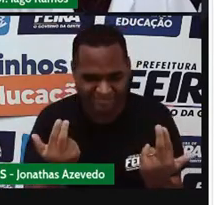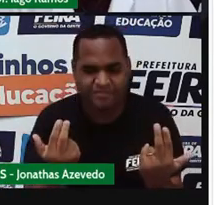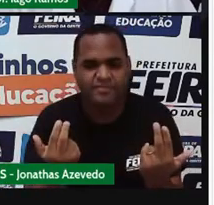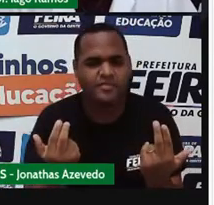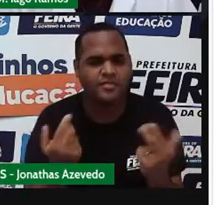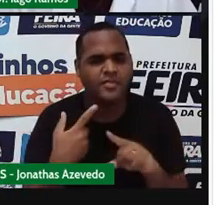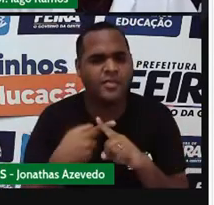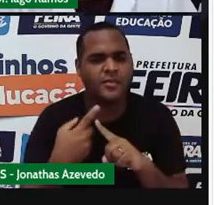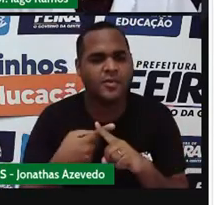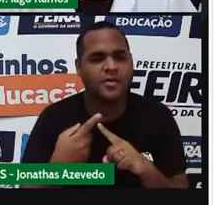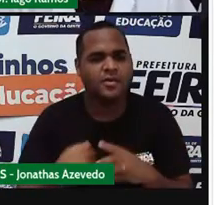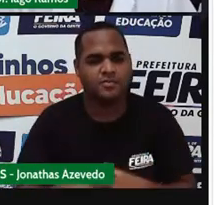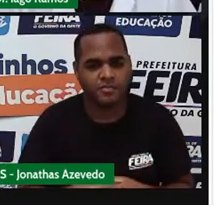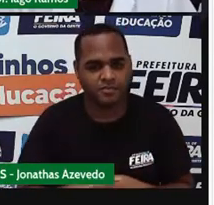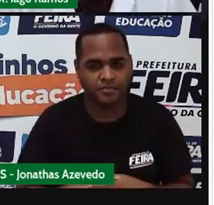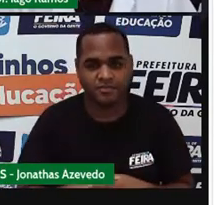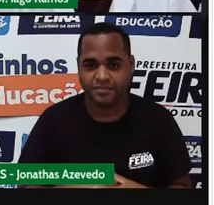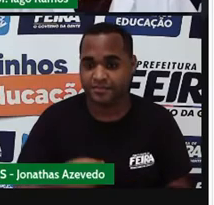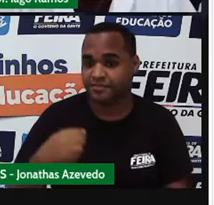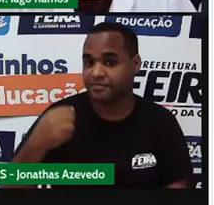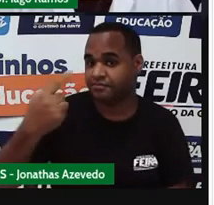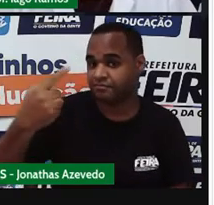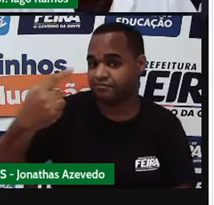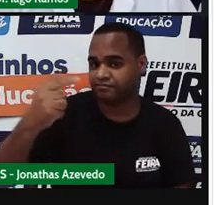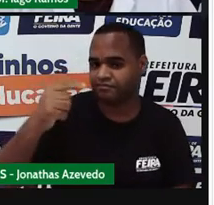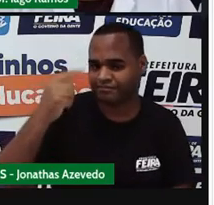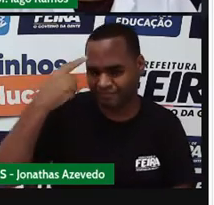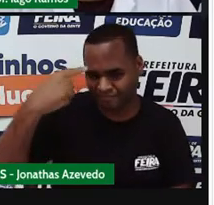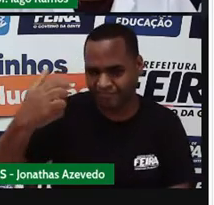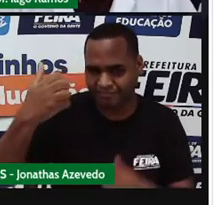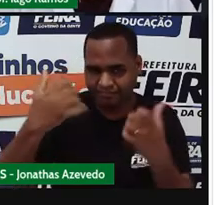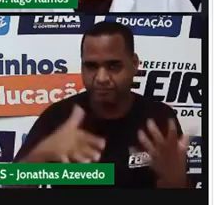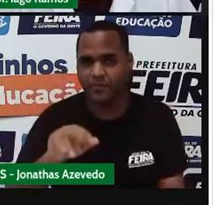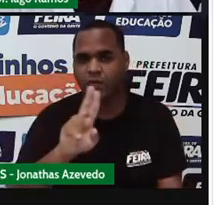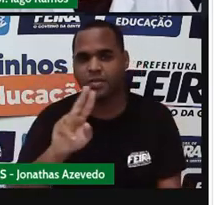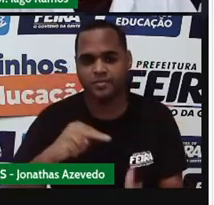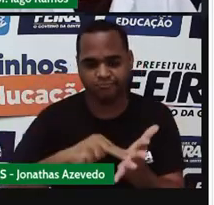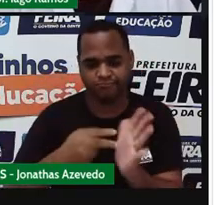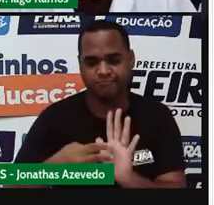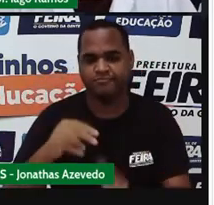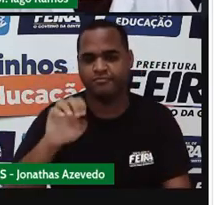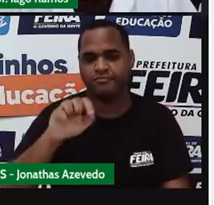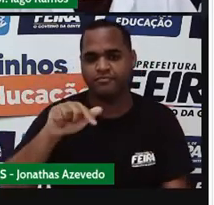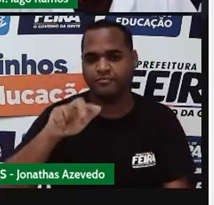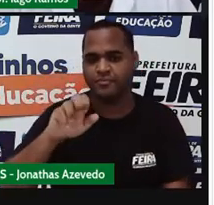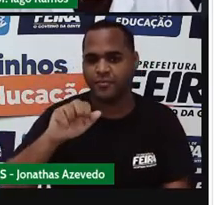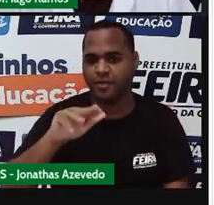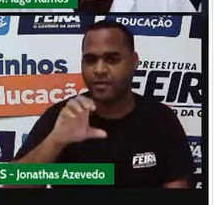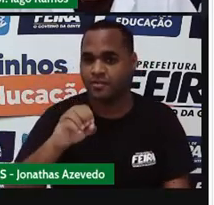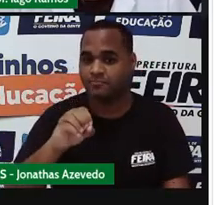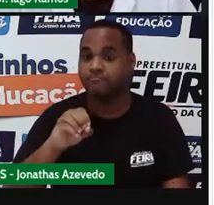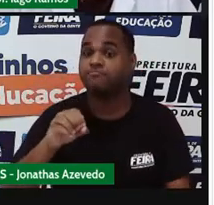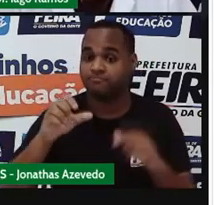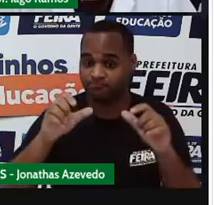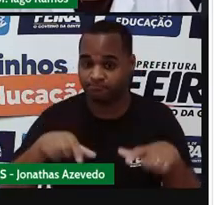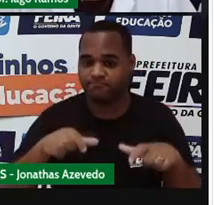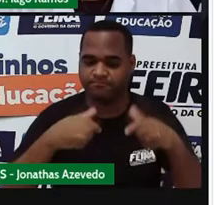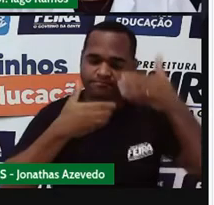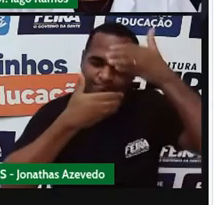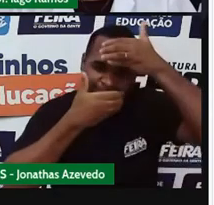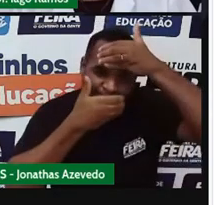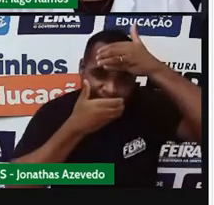E a origem primeira da palavra equação vem do árabe adala, que